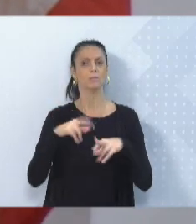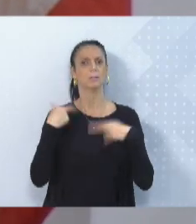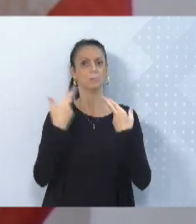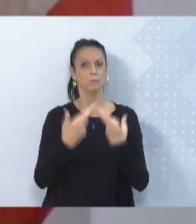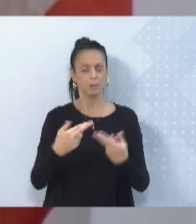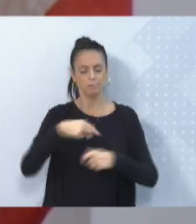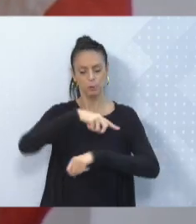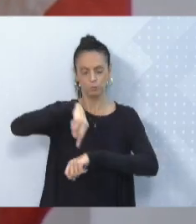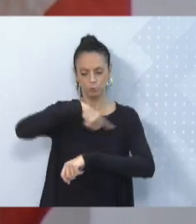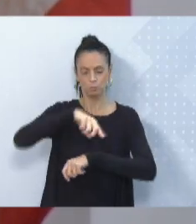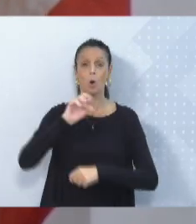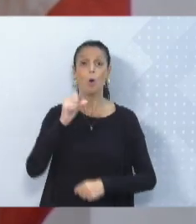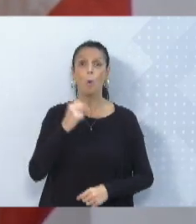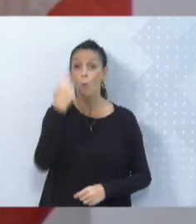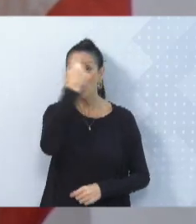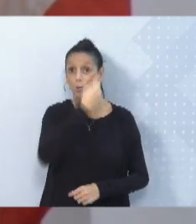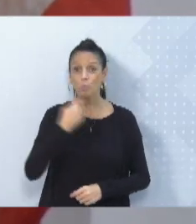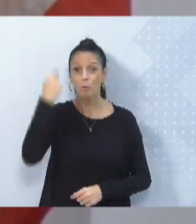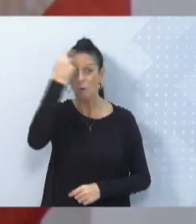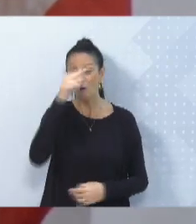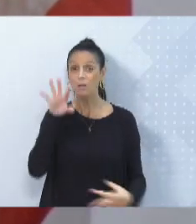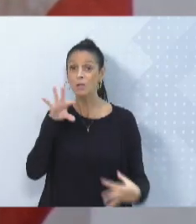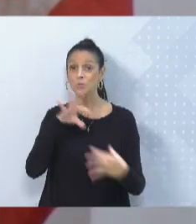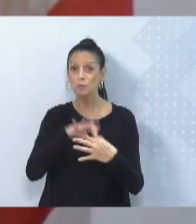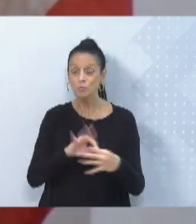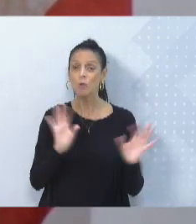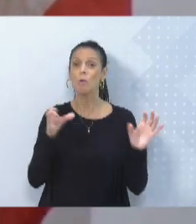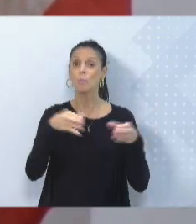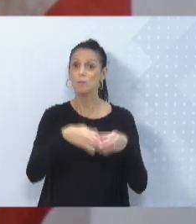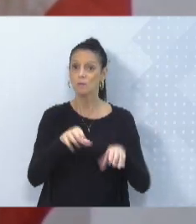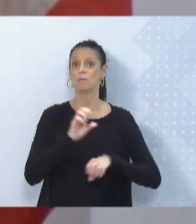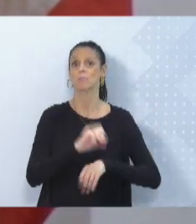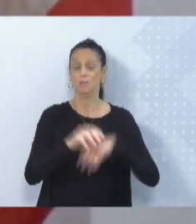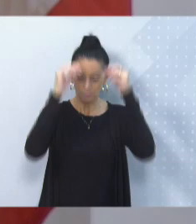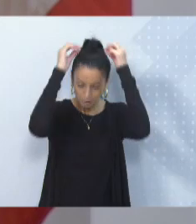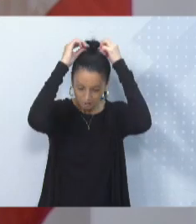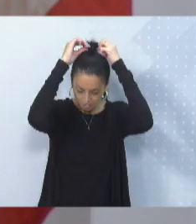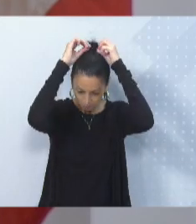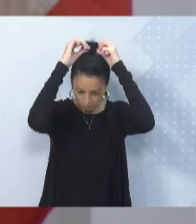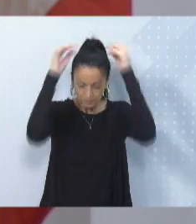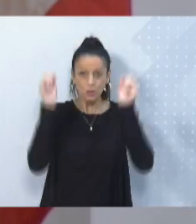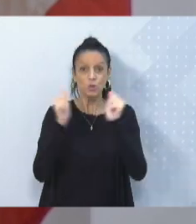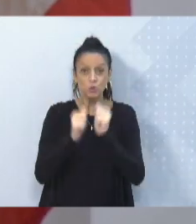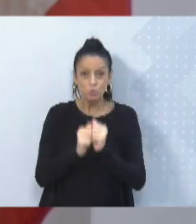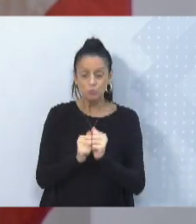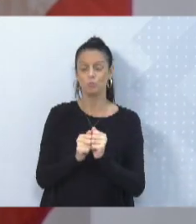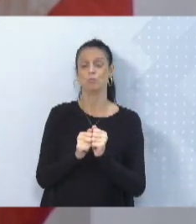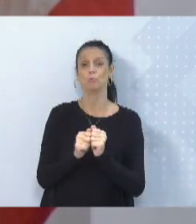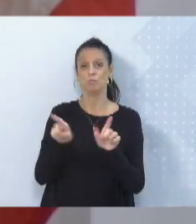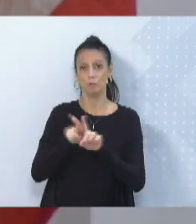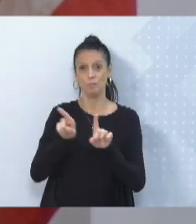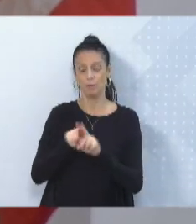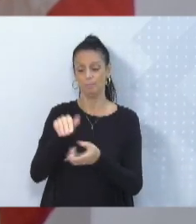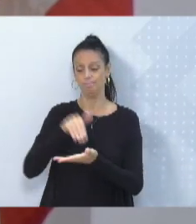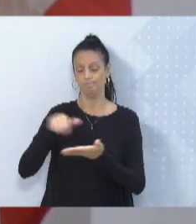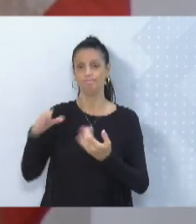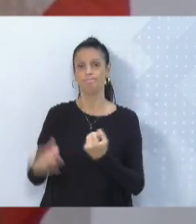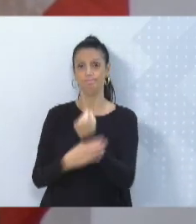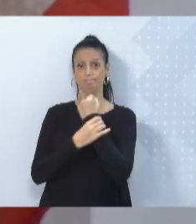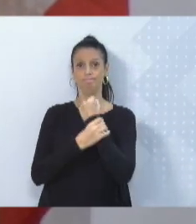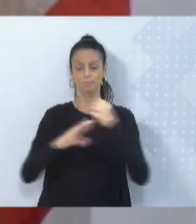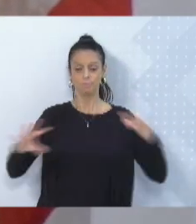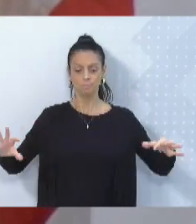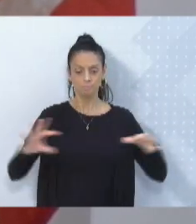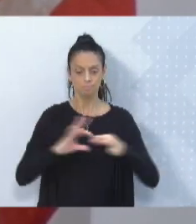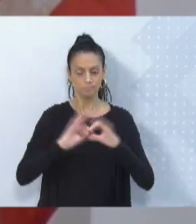oito horas com a Comissão de Educação, tratando esse tipo de assunto também, junto com a segurança. E essa união